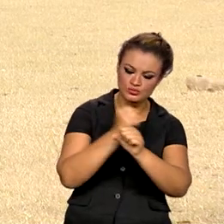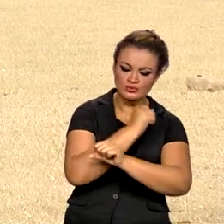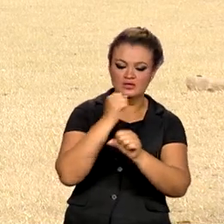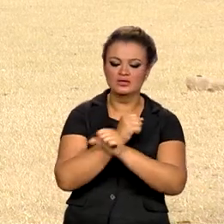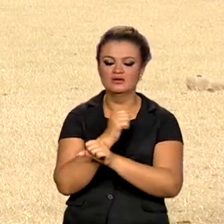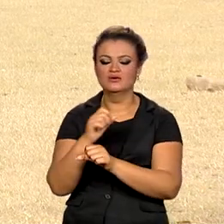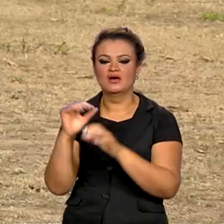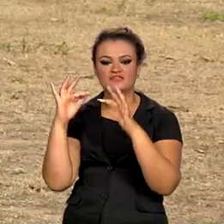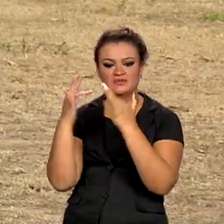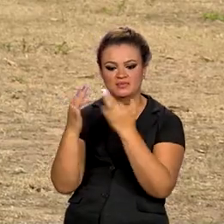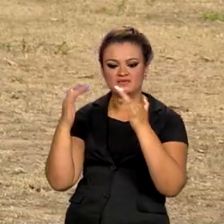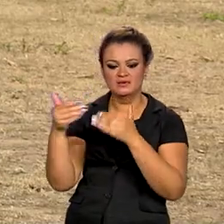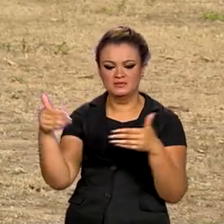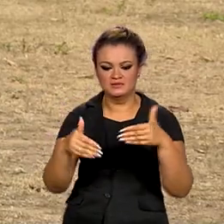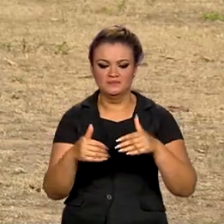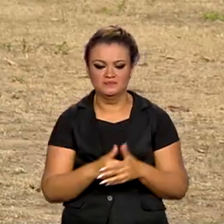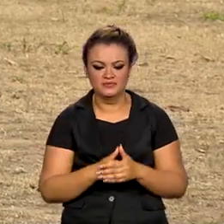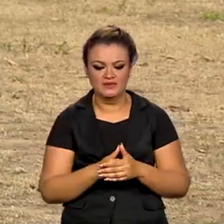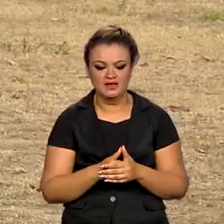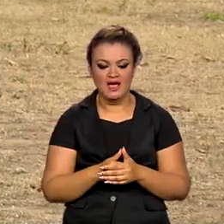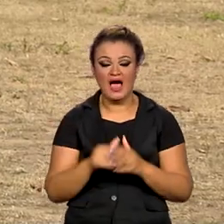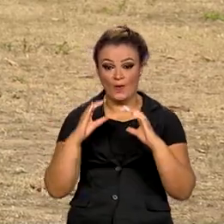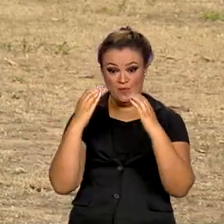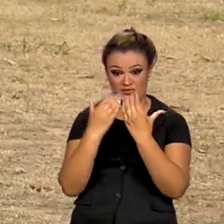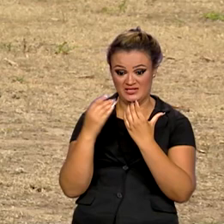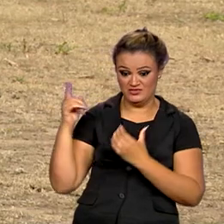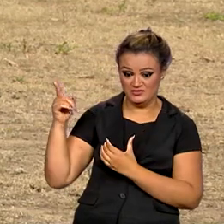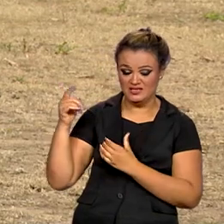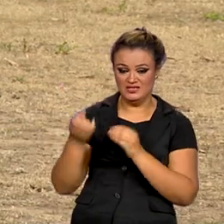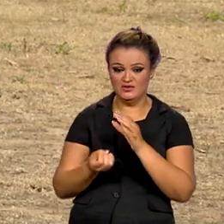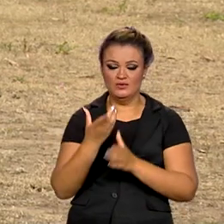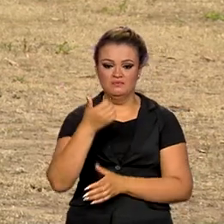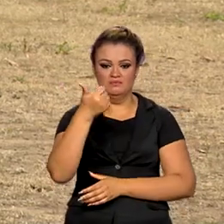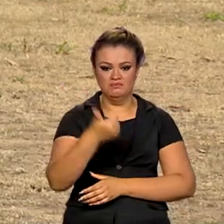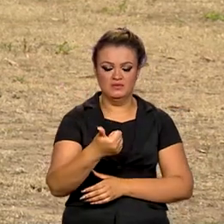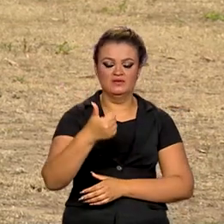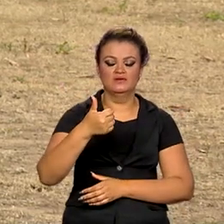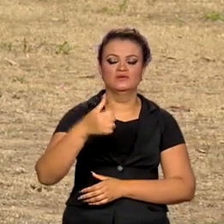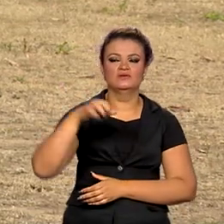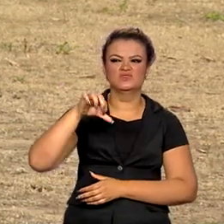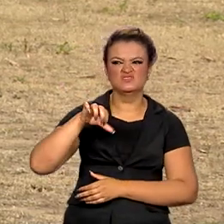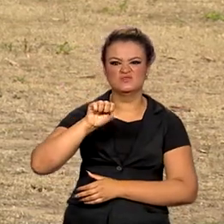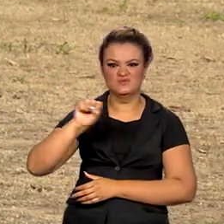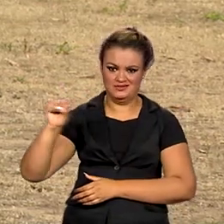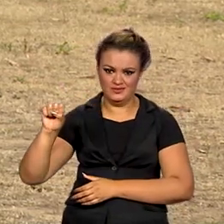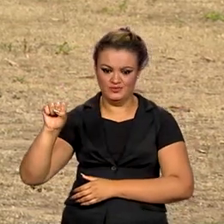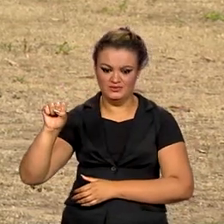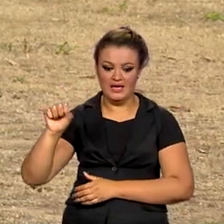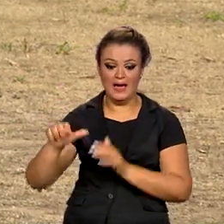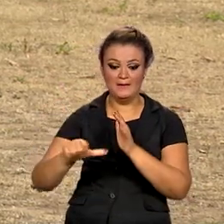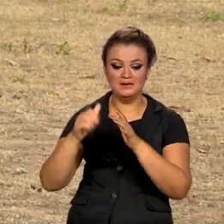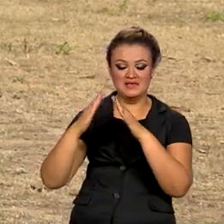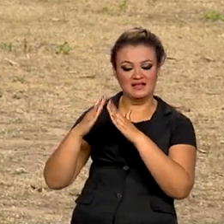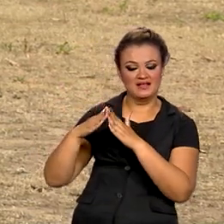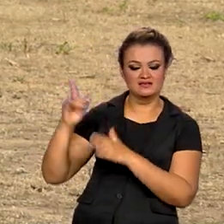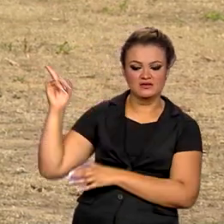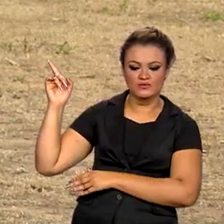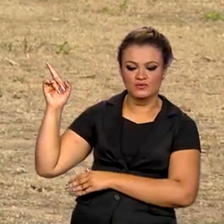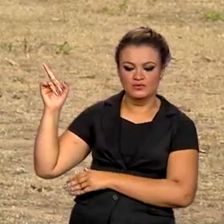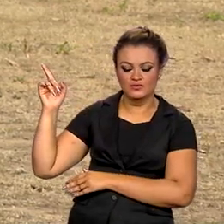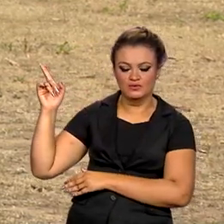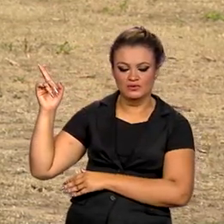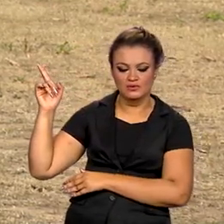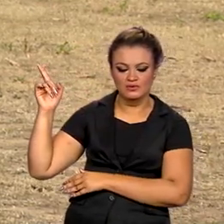formando família. A comunidade de Boia foi formada em 1988. A primeira casa ficava bem aqui,